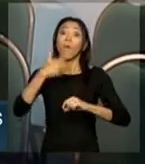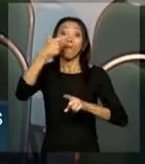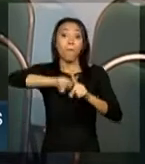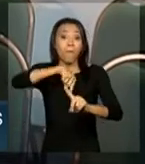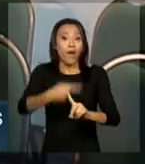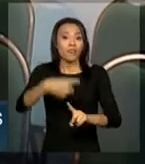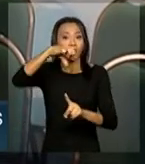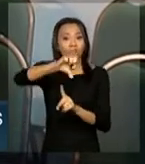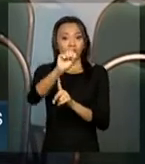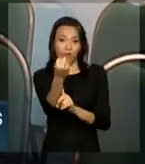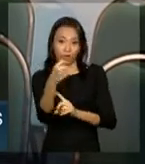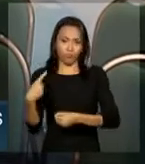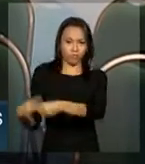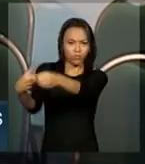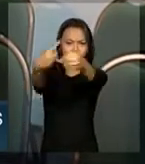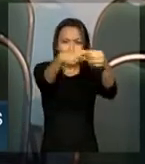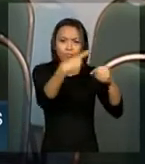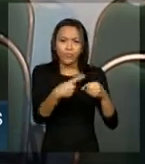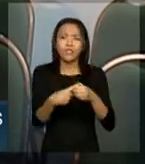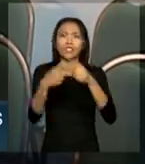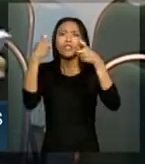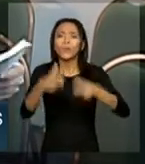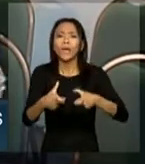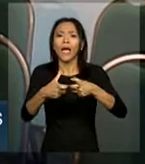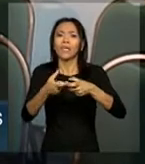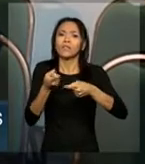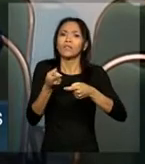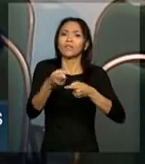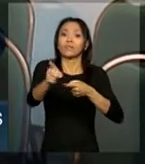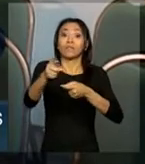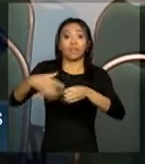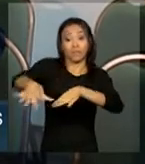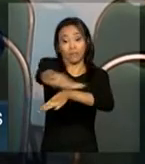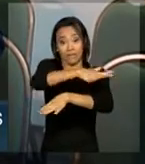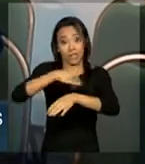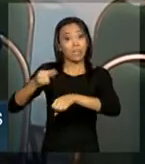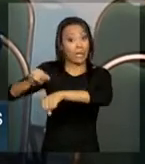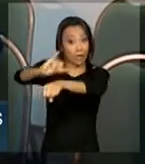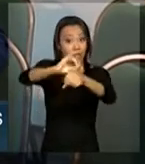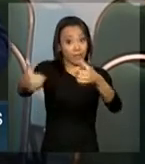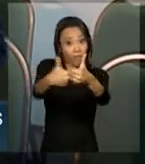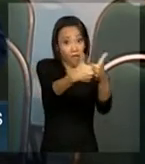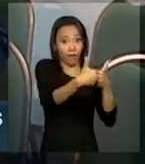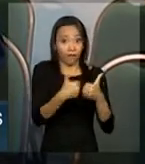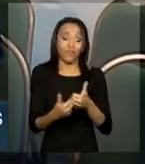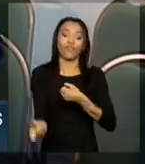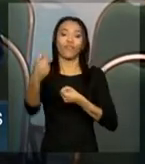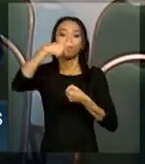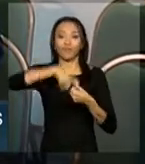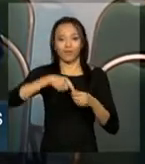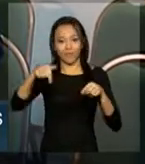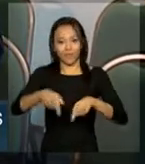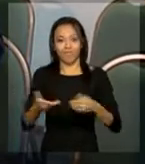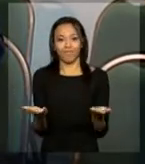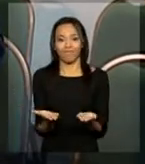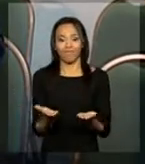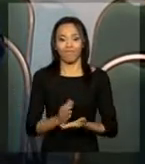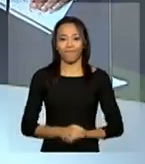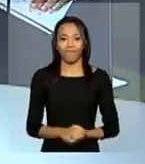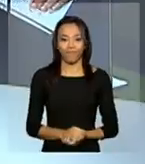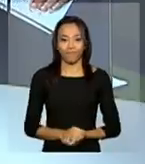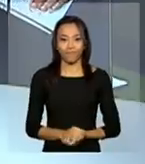municípios que se localizam nas regiões metropolitanas dessas capitais. Voltamos com você no estúdio, Malu.